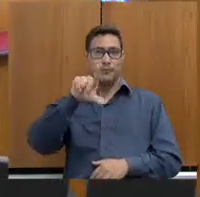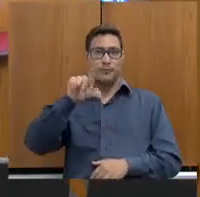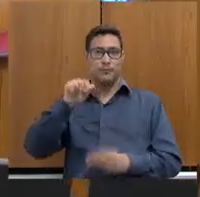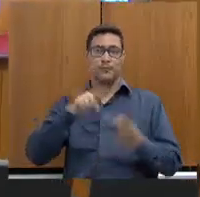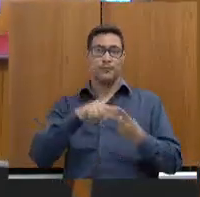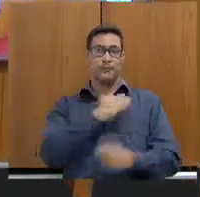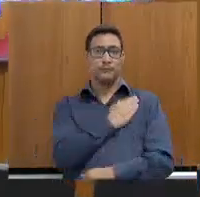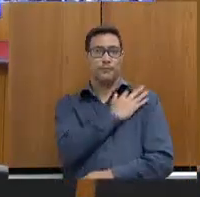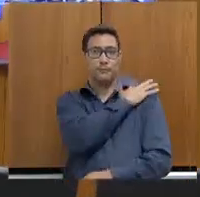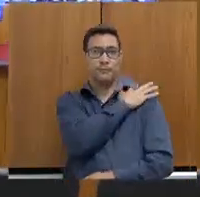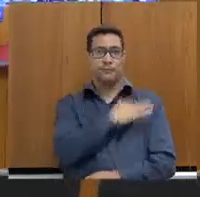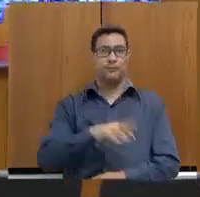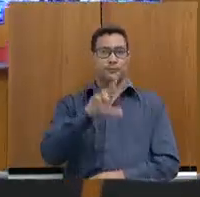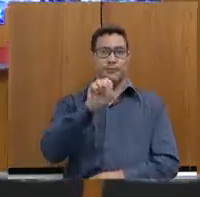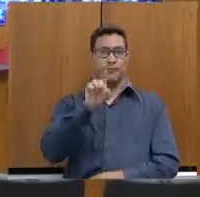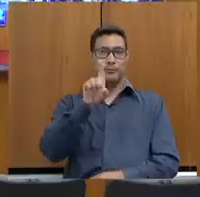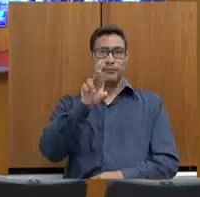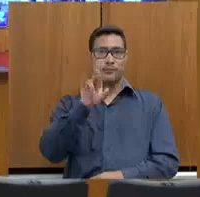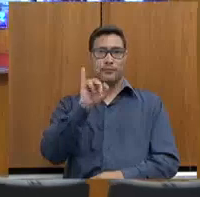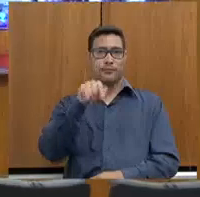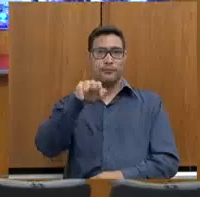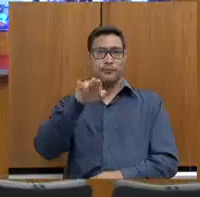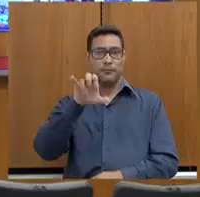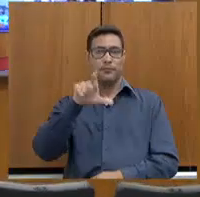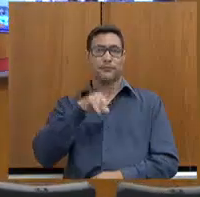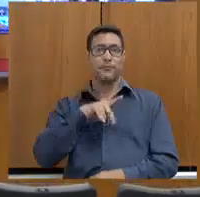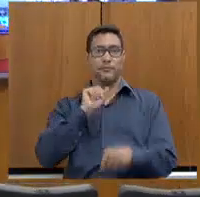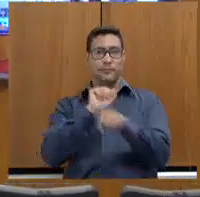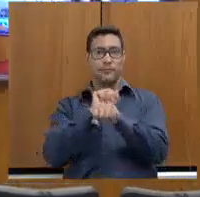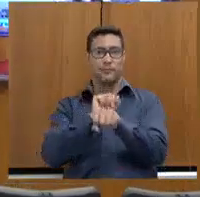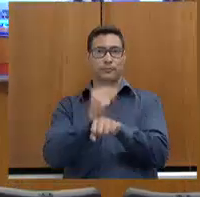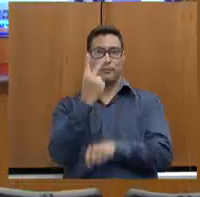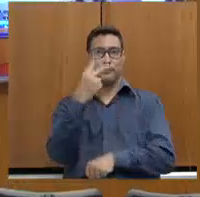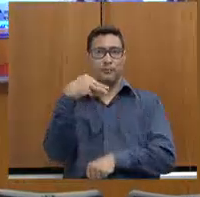Rodrigues. A presidência suspende os trabalhos por dois minutos.